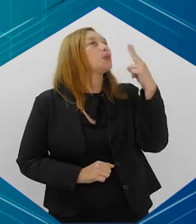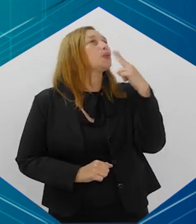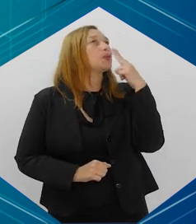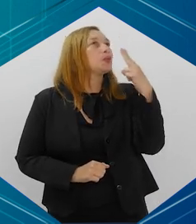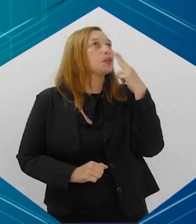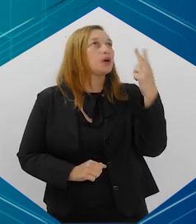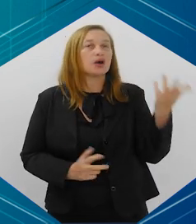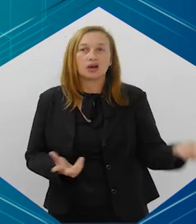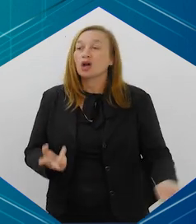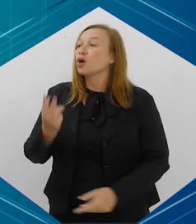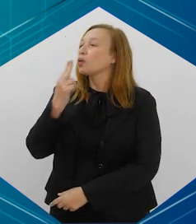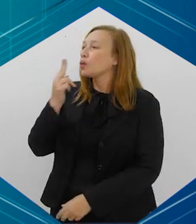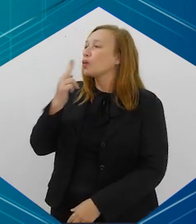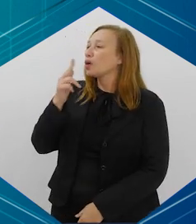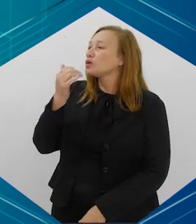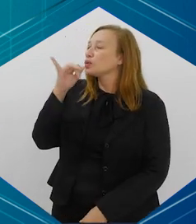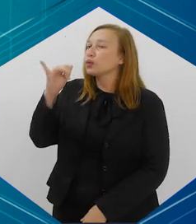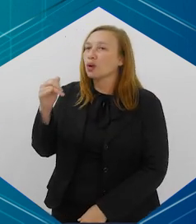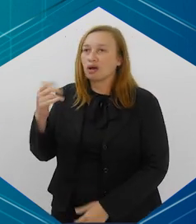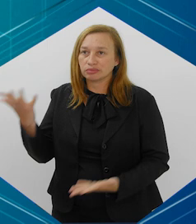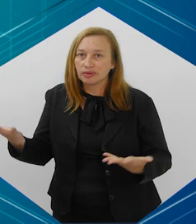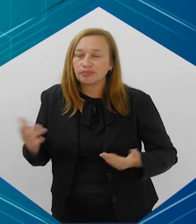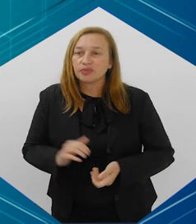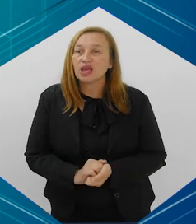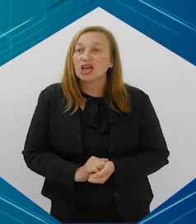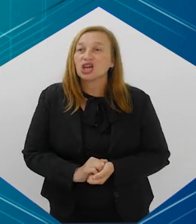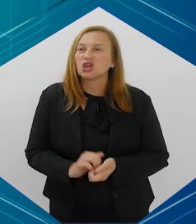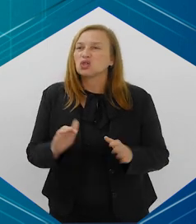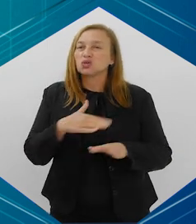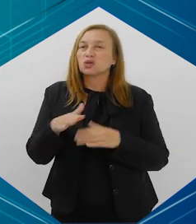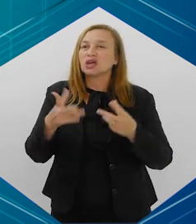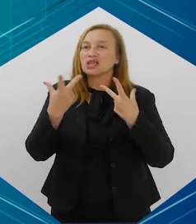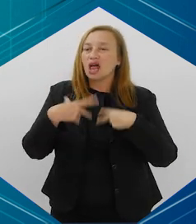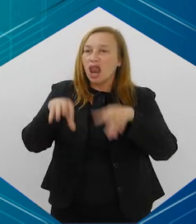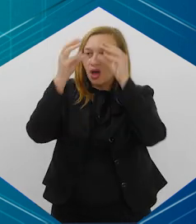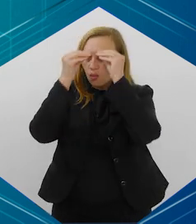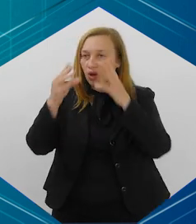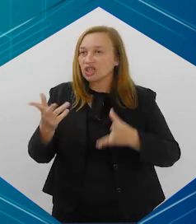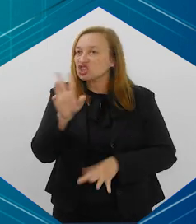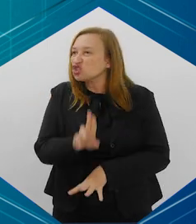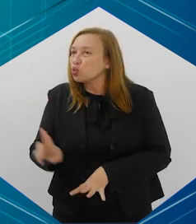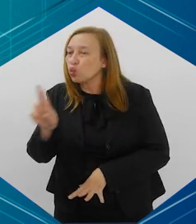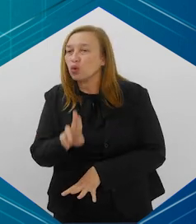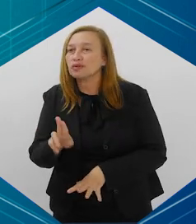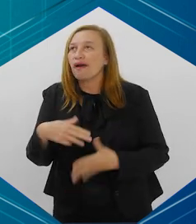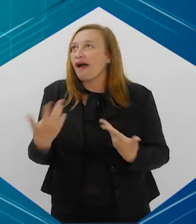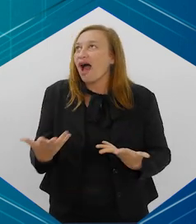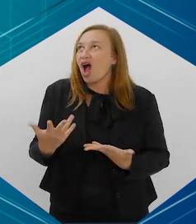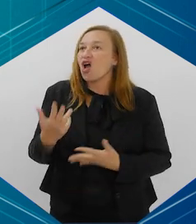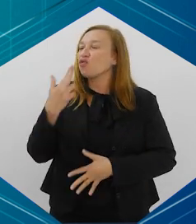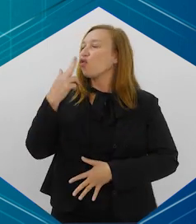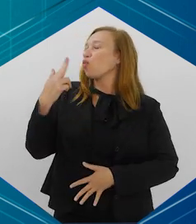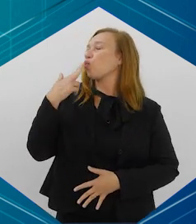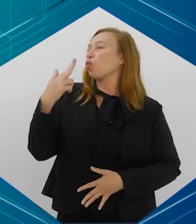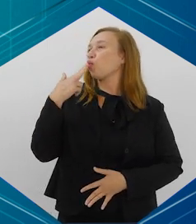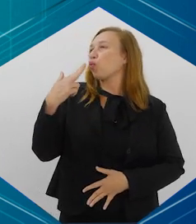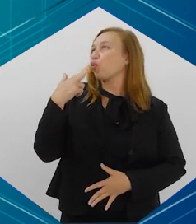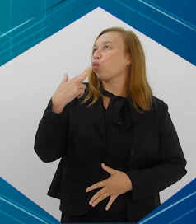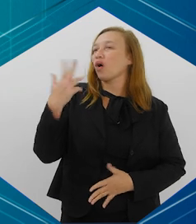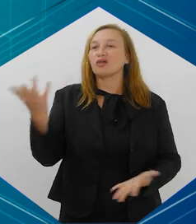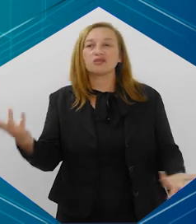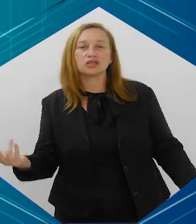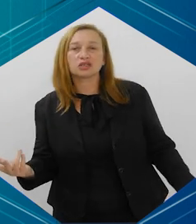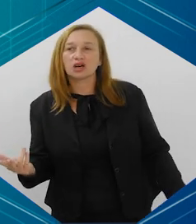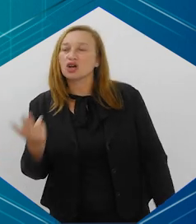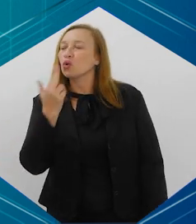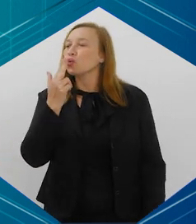vape, estão fumando o cigarro eletrônico, né? Porque toda essa figura de linguagem que muitas vezes a gente usa, né? Ah, vou dar um pod,